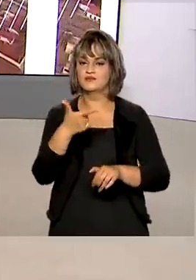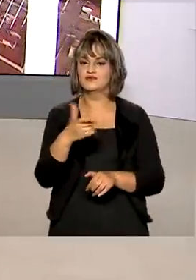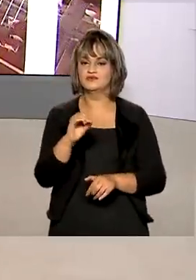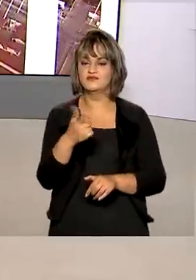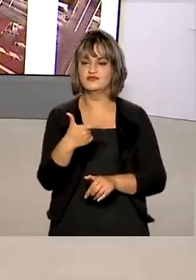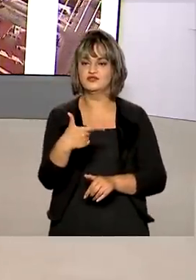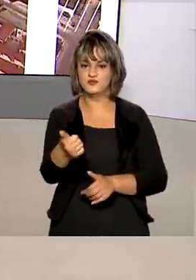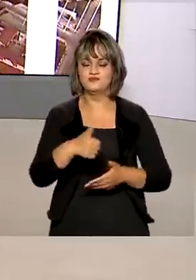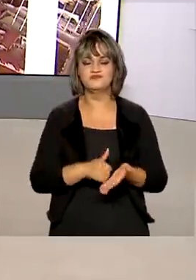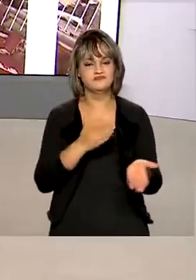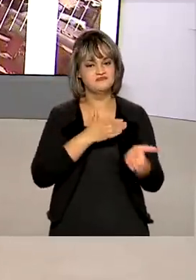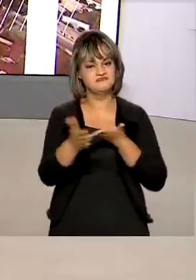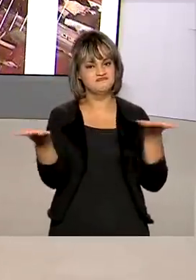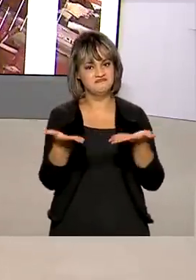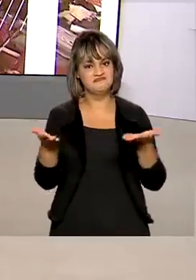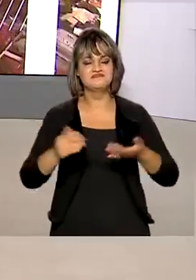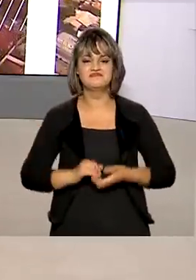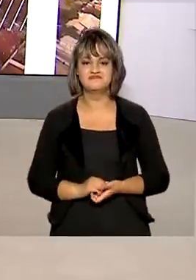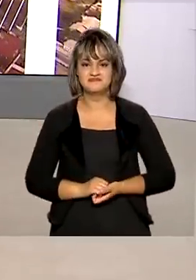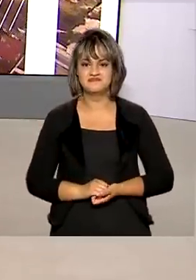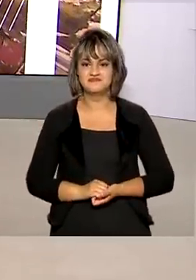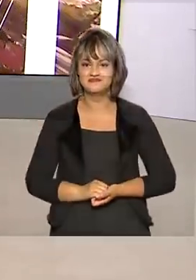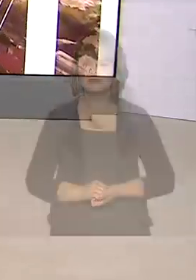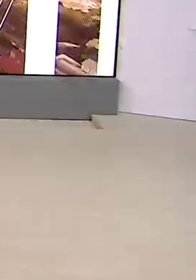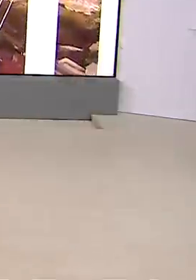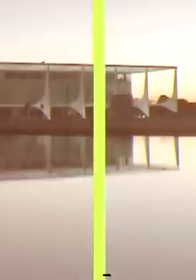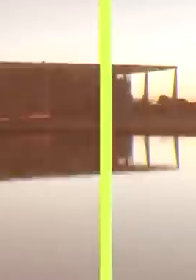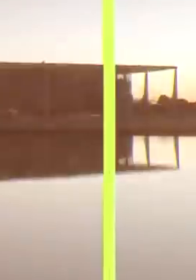2021. O Brasil em Dia está começando.